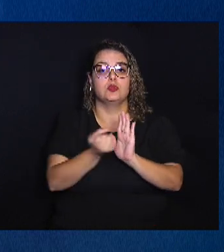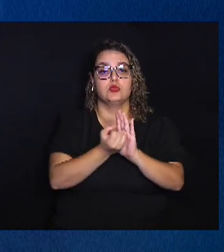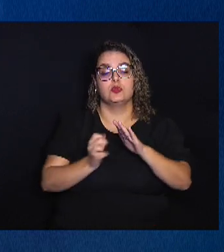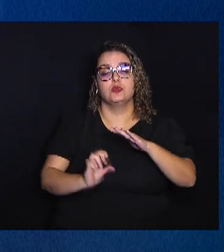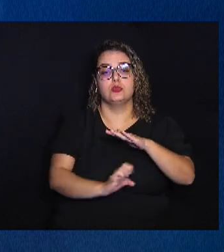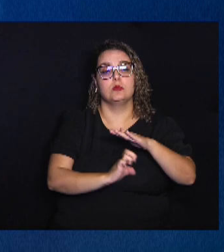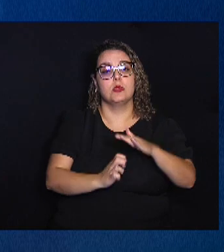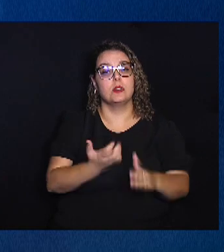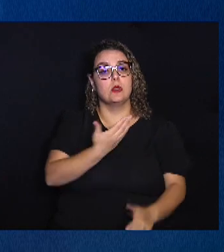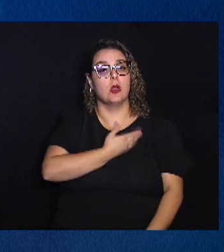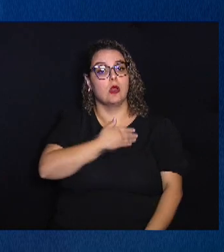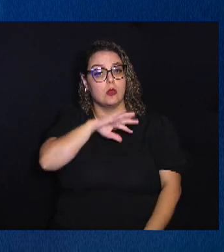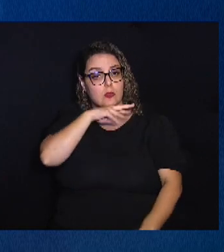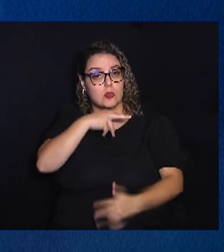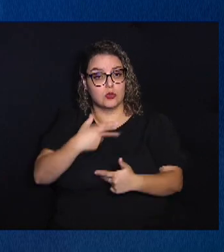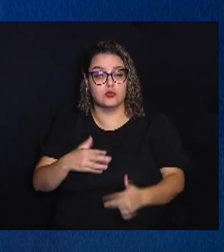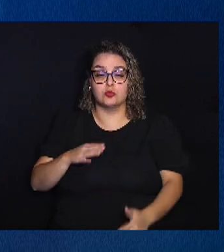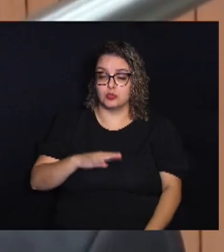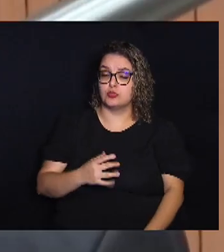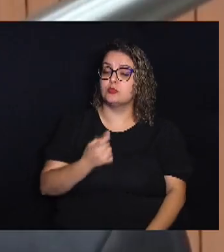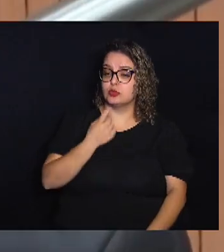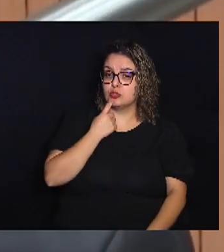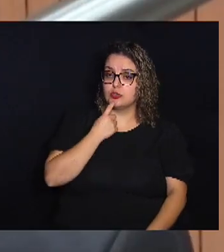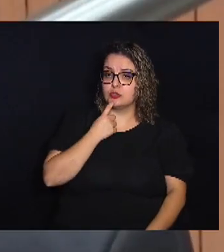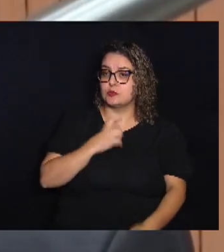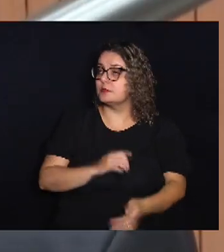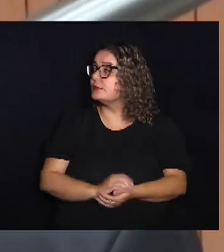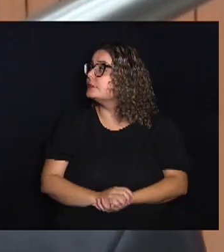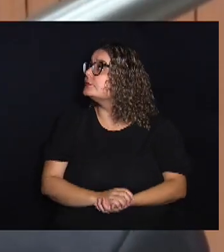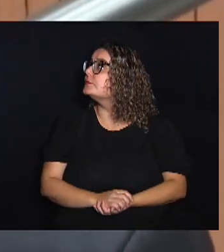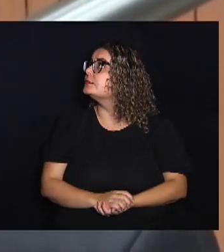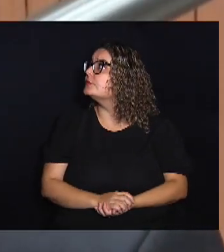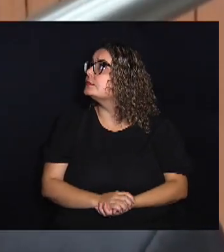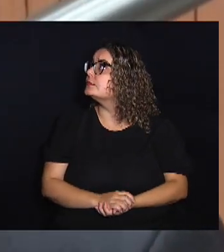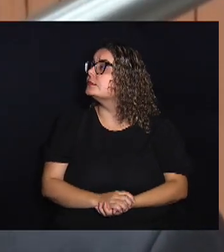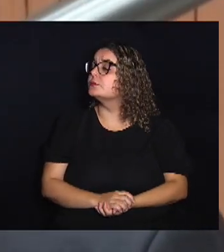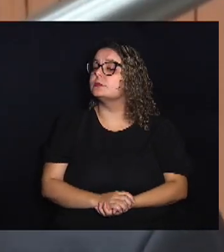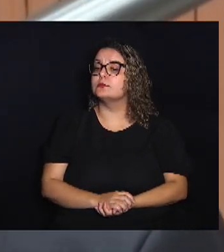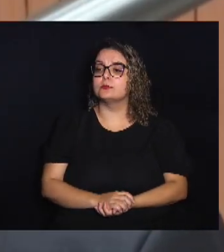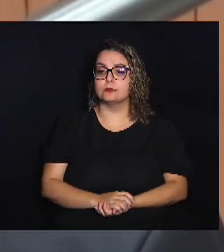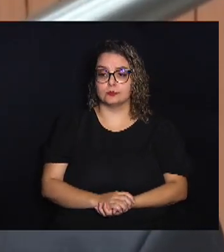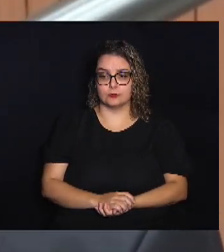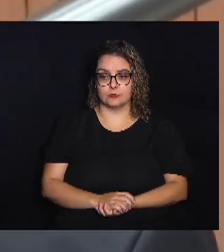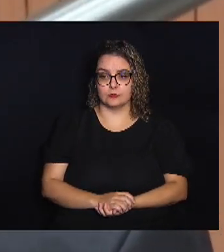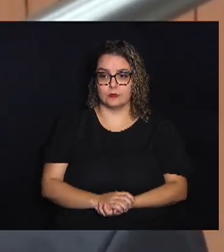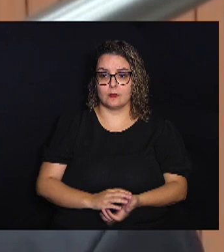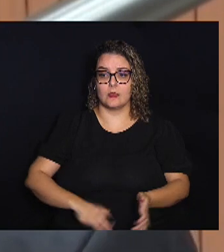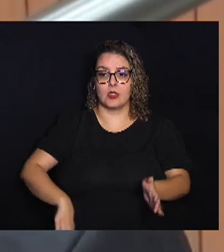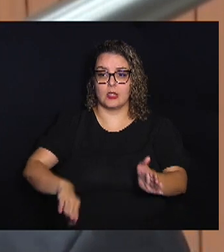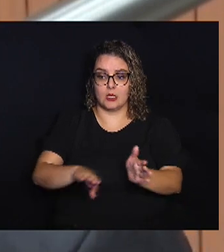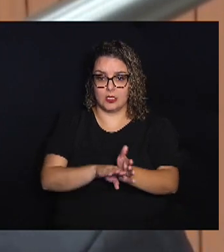Amiga Dos animais No município De Campinas Ele Vem Para